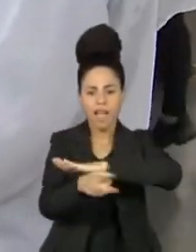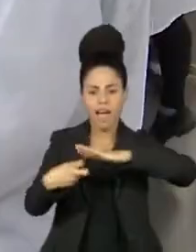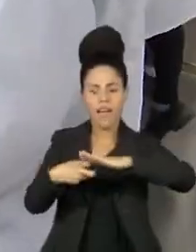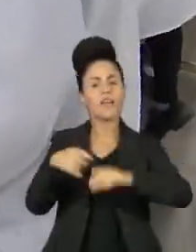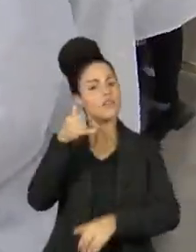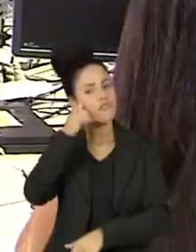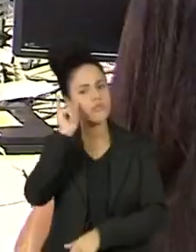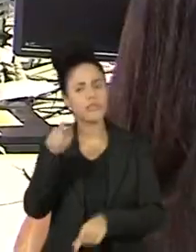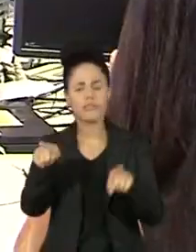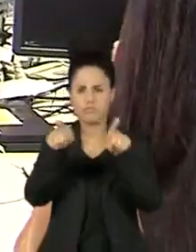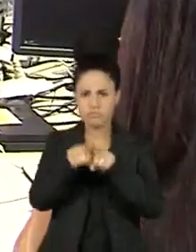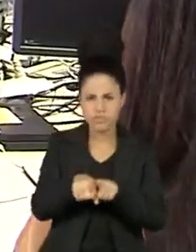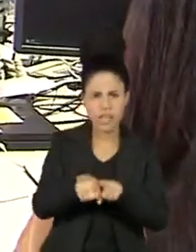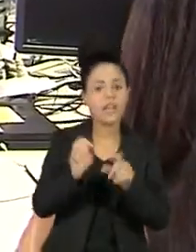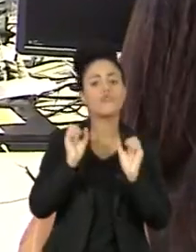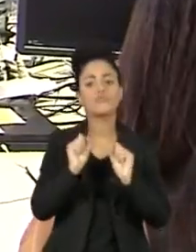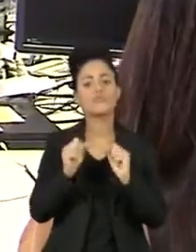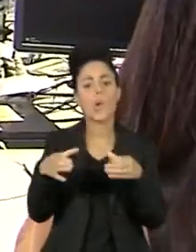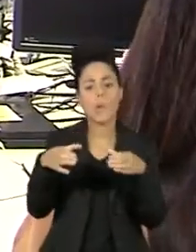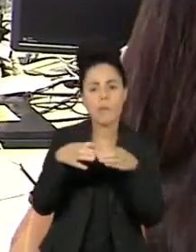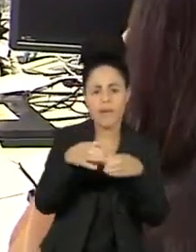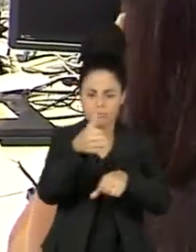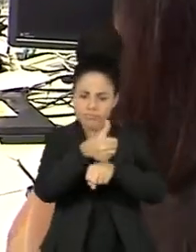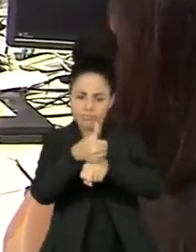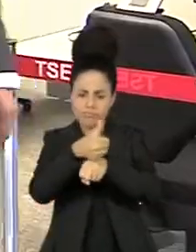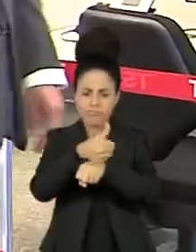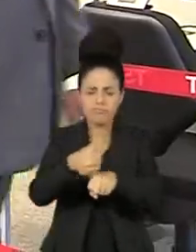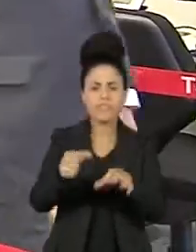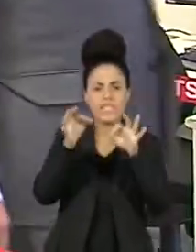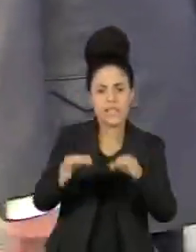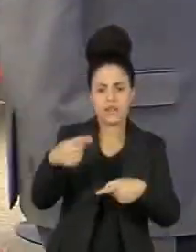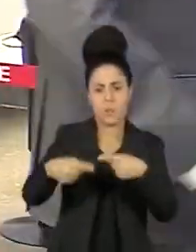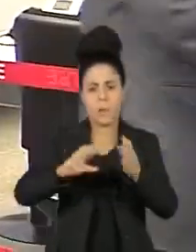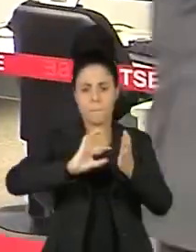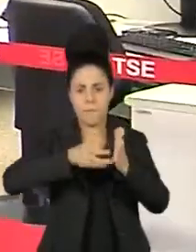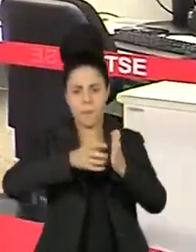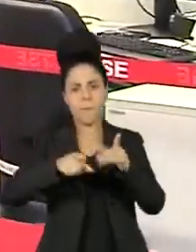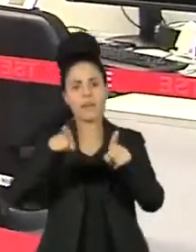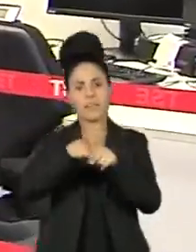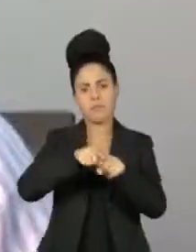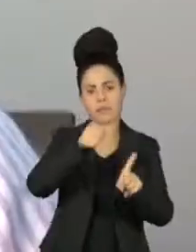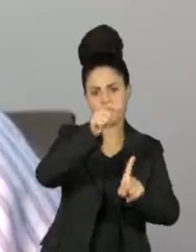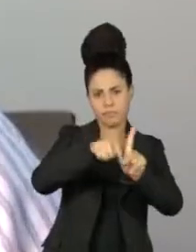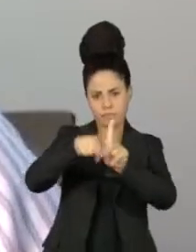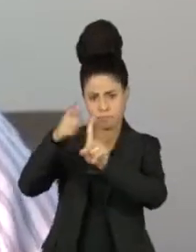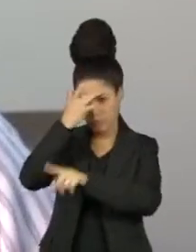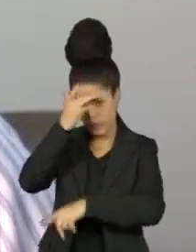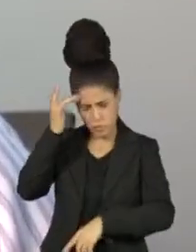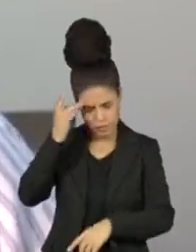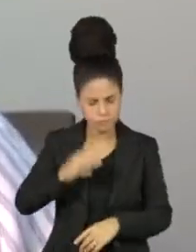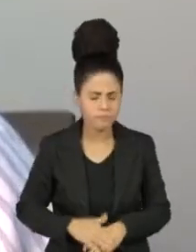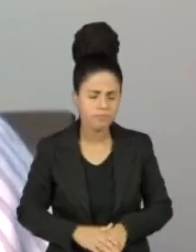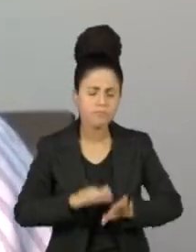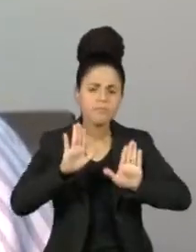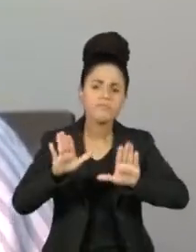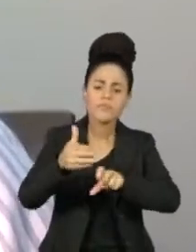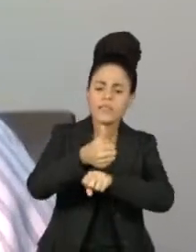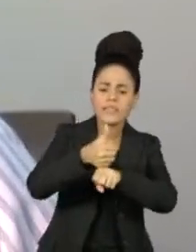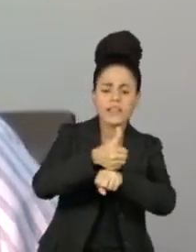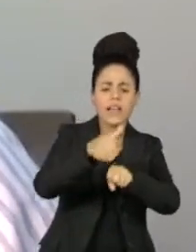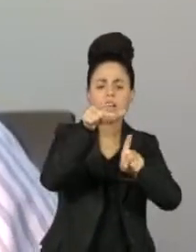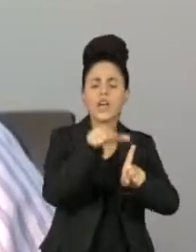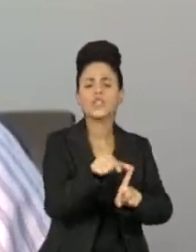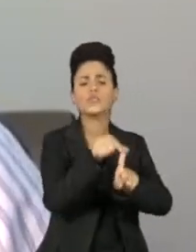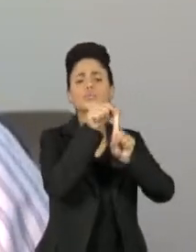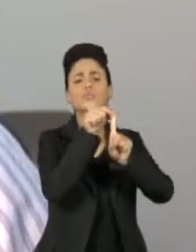públicos e geralmente contam com a presença de especialistas, partidos políticos e eleitores em geral. Esses profissionais escolhidos